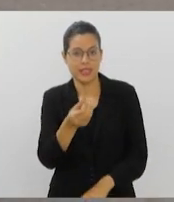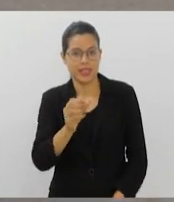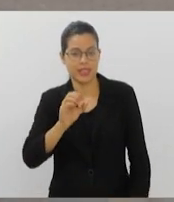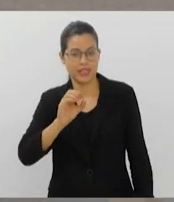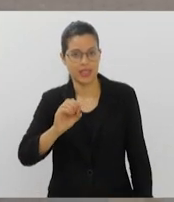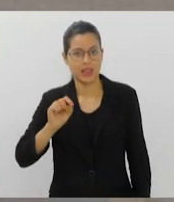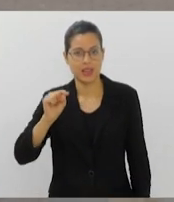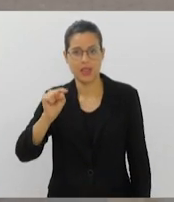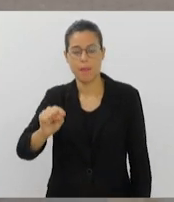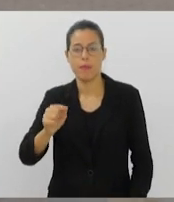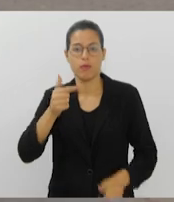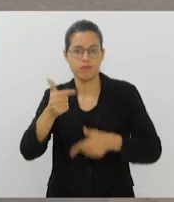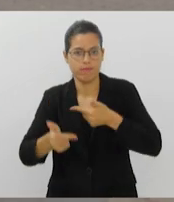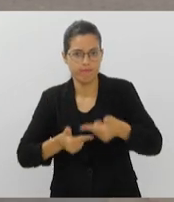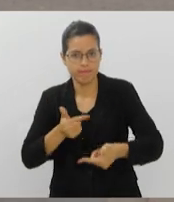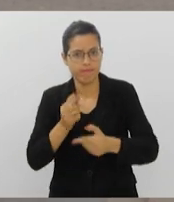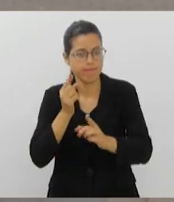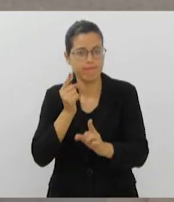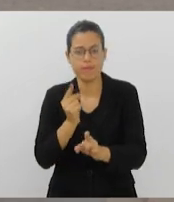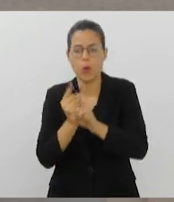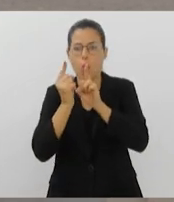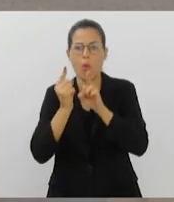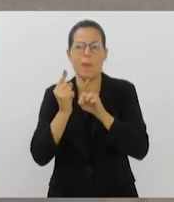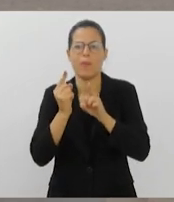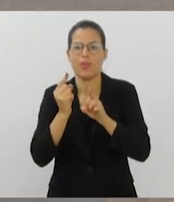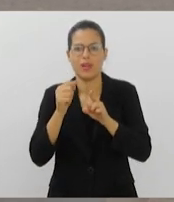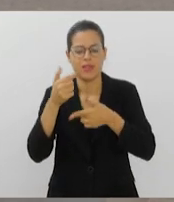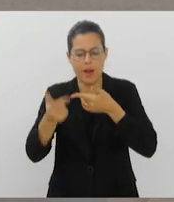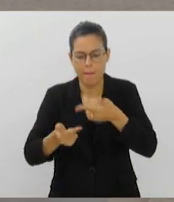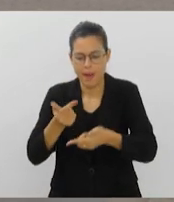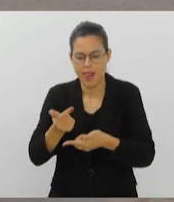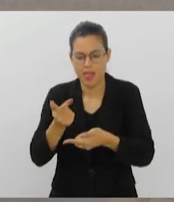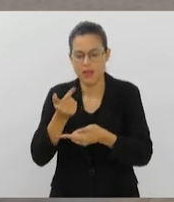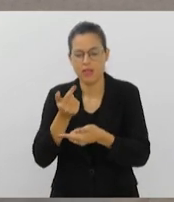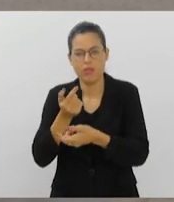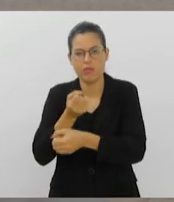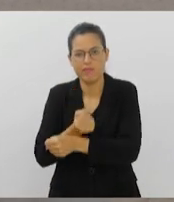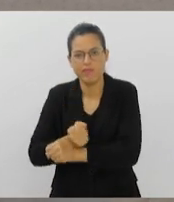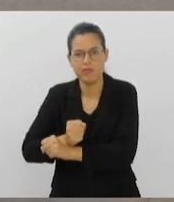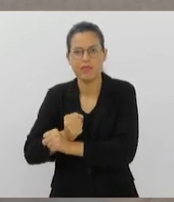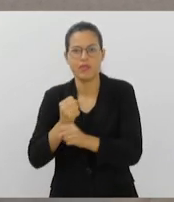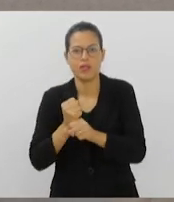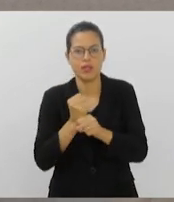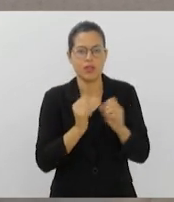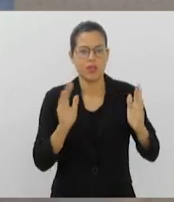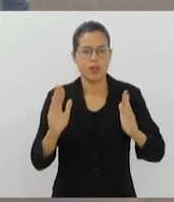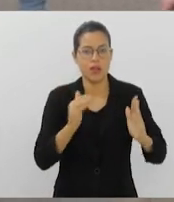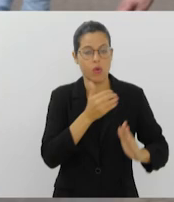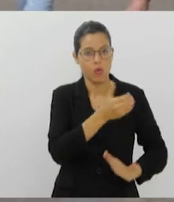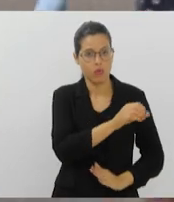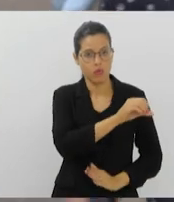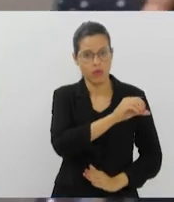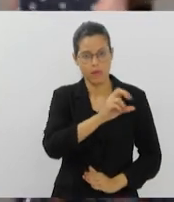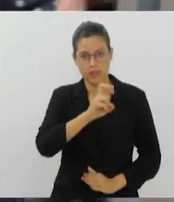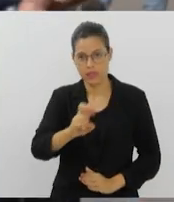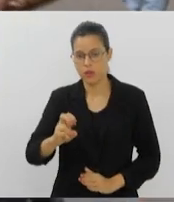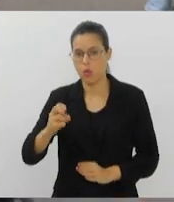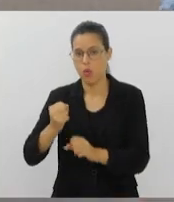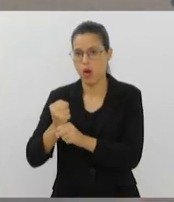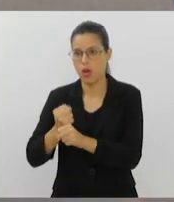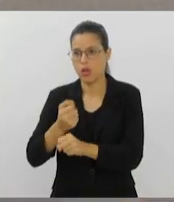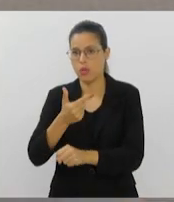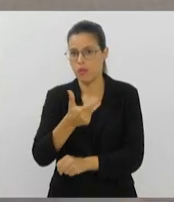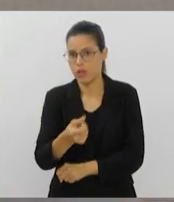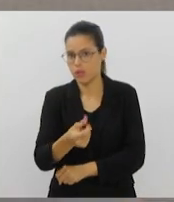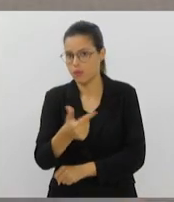encontrados em situação análoga à escravidão no período entre 1995 e 2022, segundo